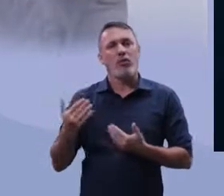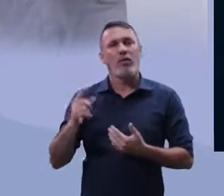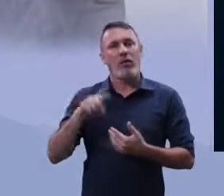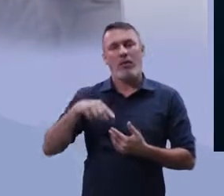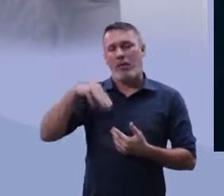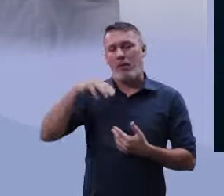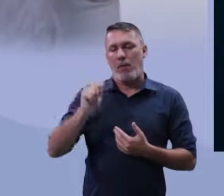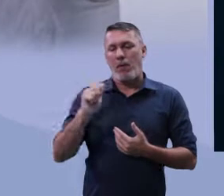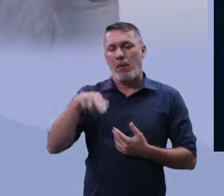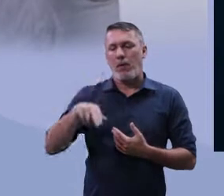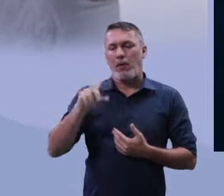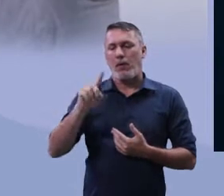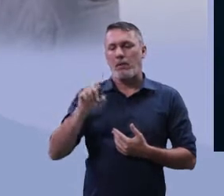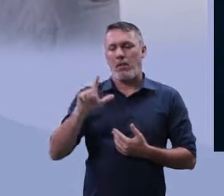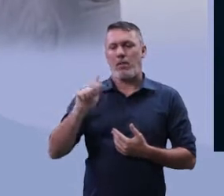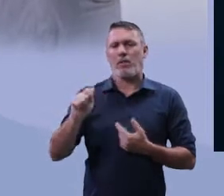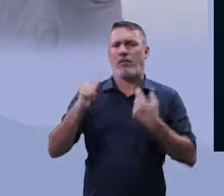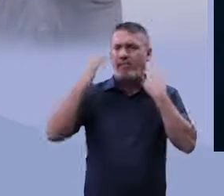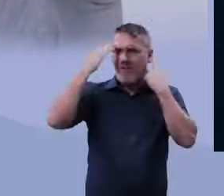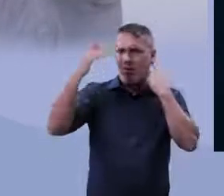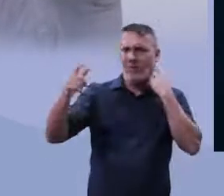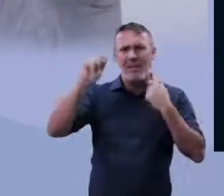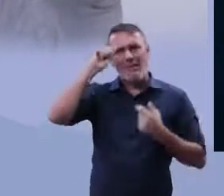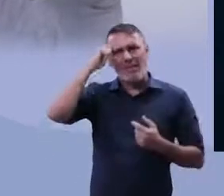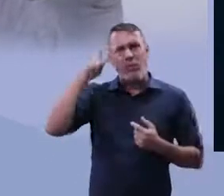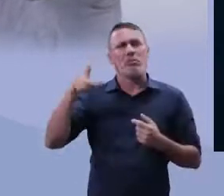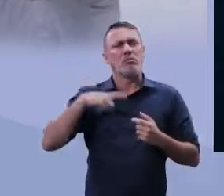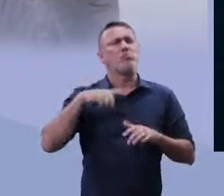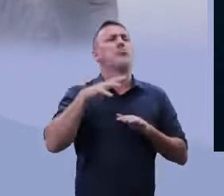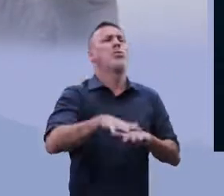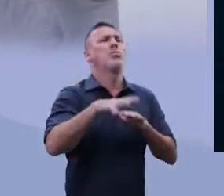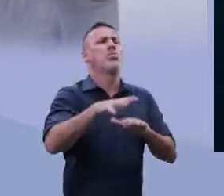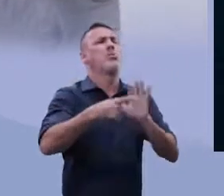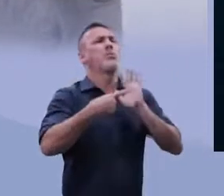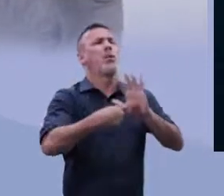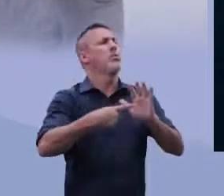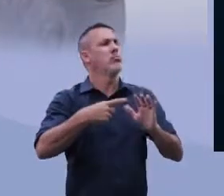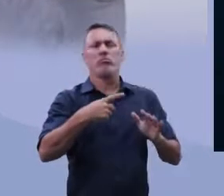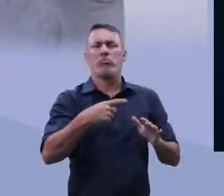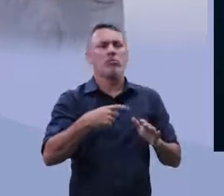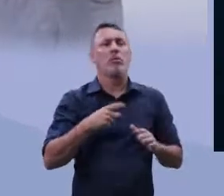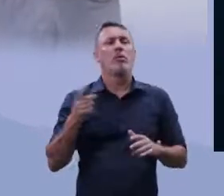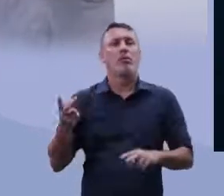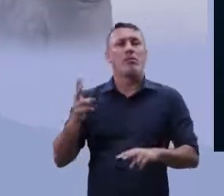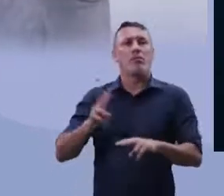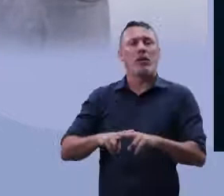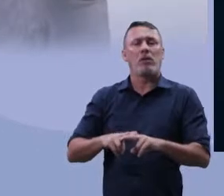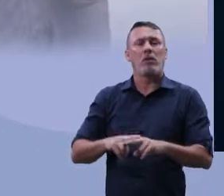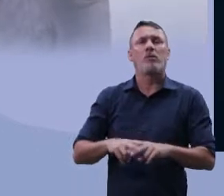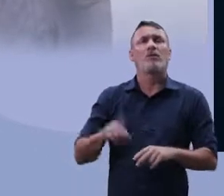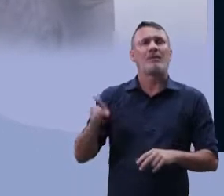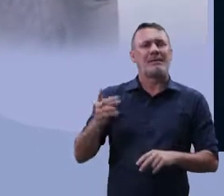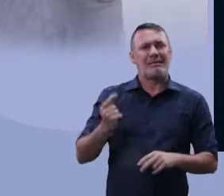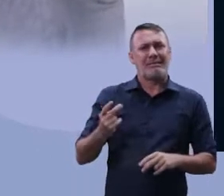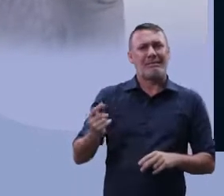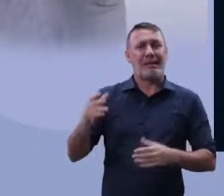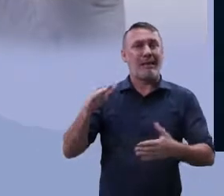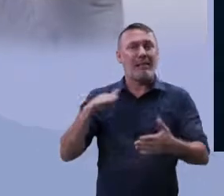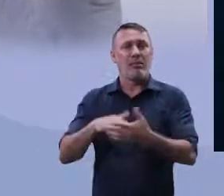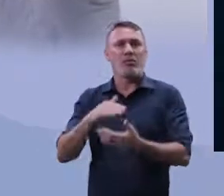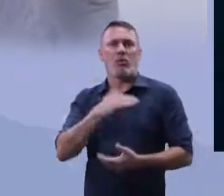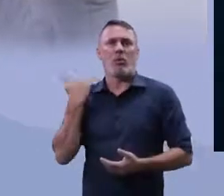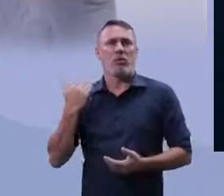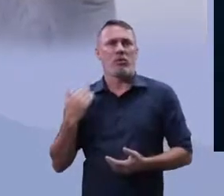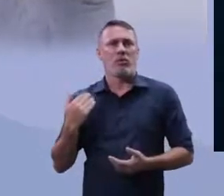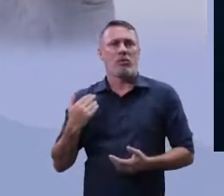chamado Nelson Mandela, um dos líderes que estavam aí à frente disso. e ele foi condenado à prisão perpétua.